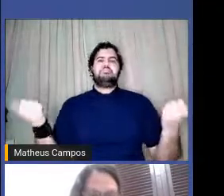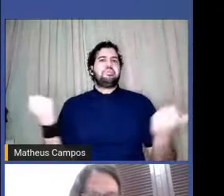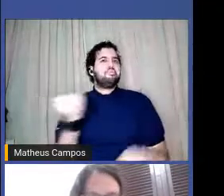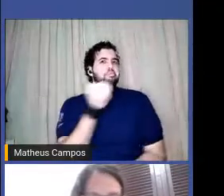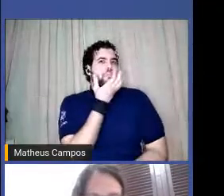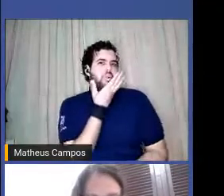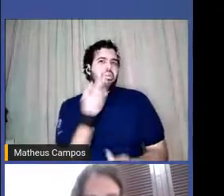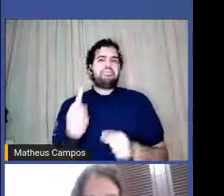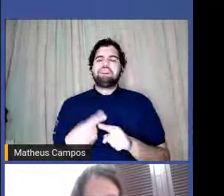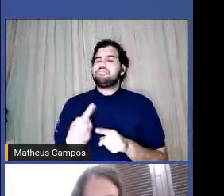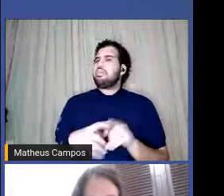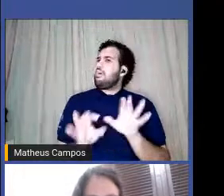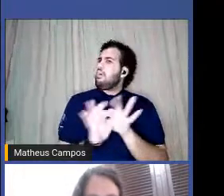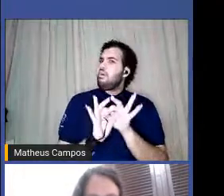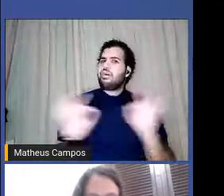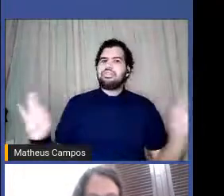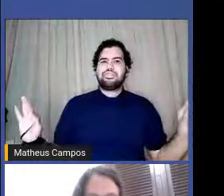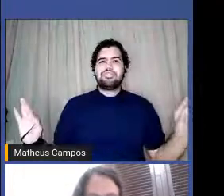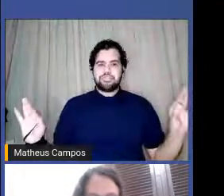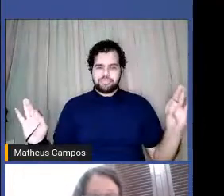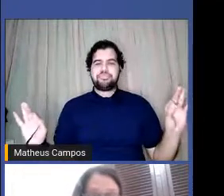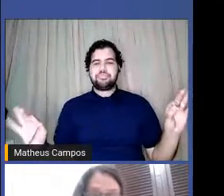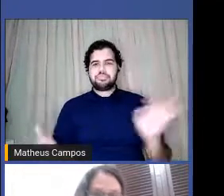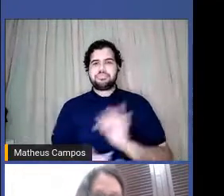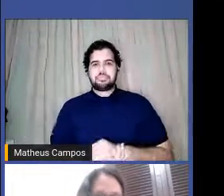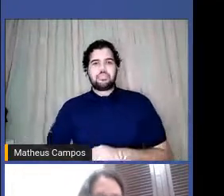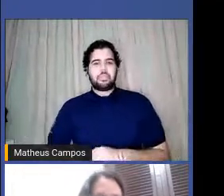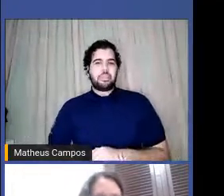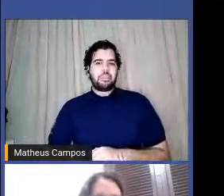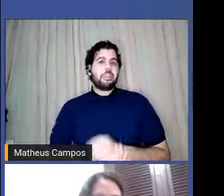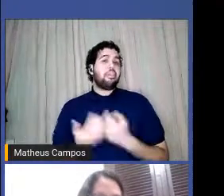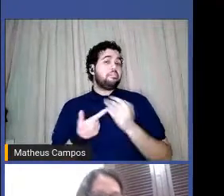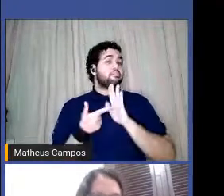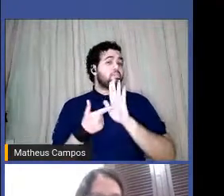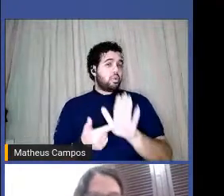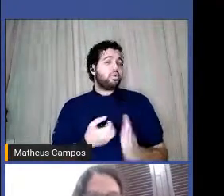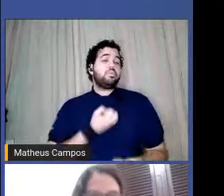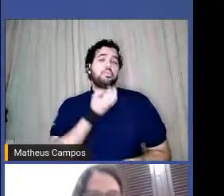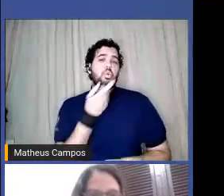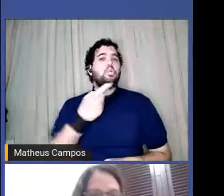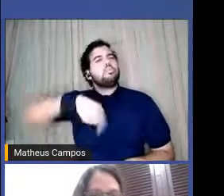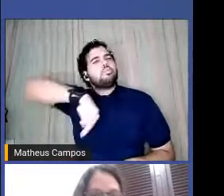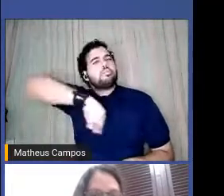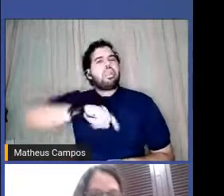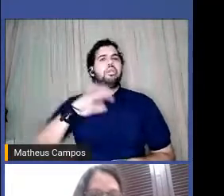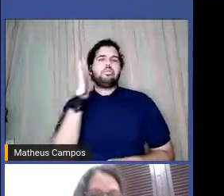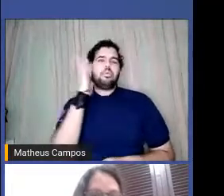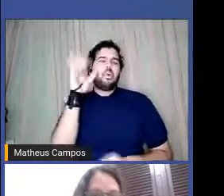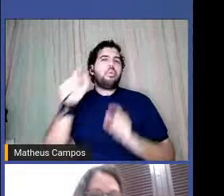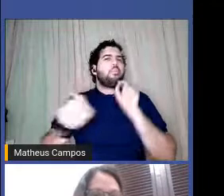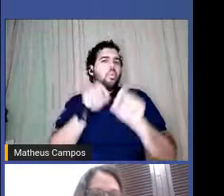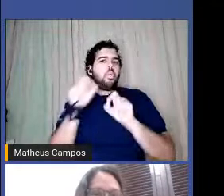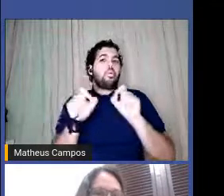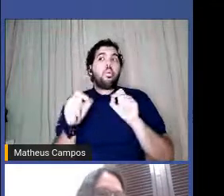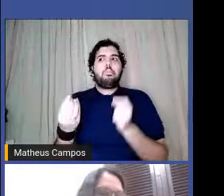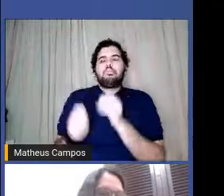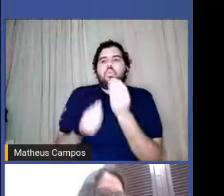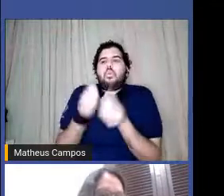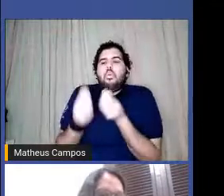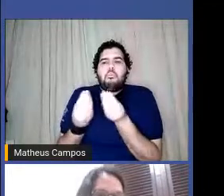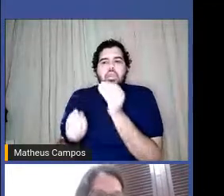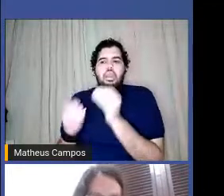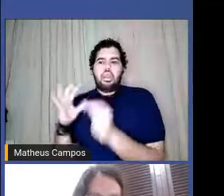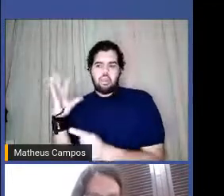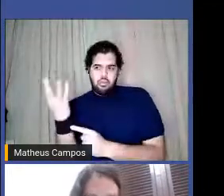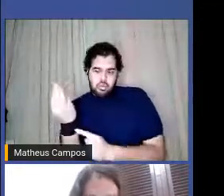fluida, né? Então, eu trouxe esse poema para pensar isso, como que a arte pode ser, o poema